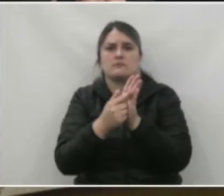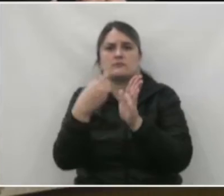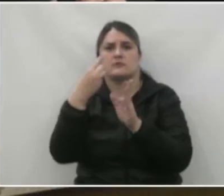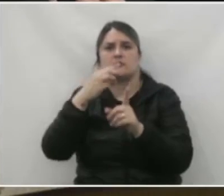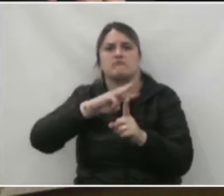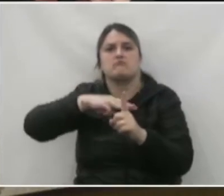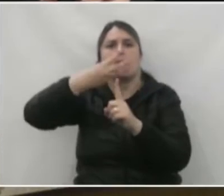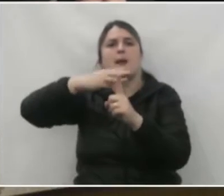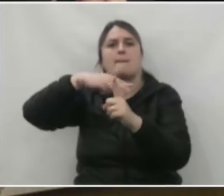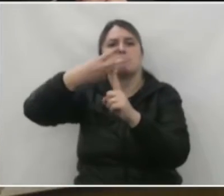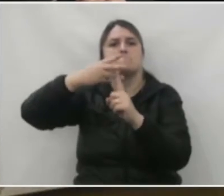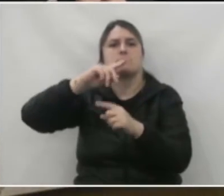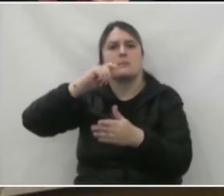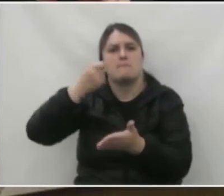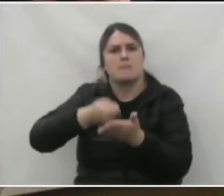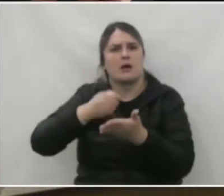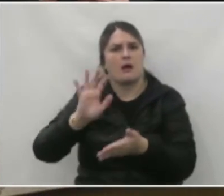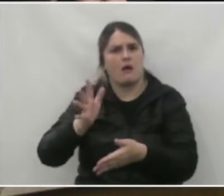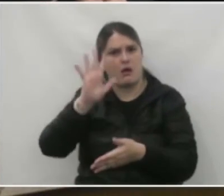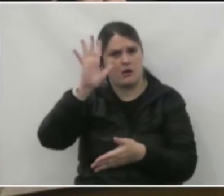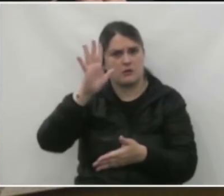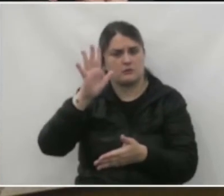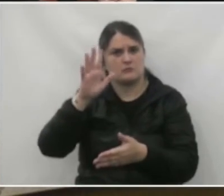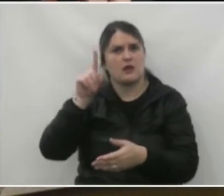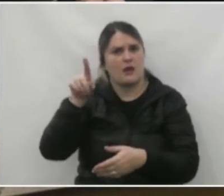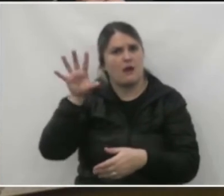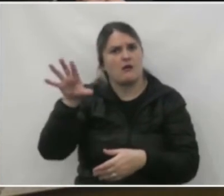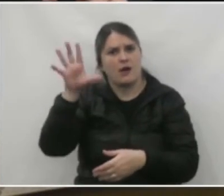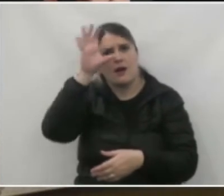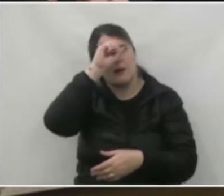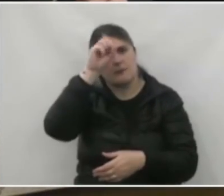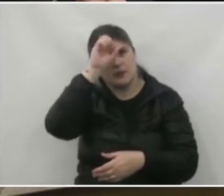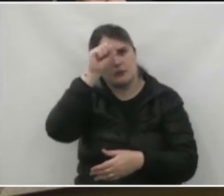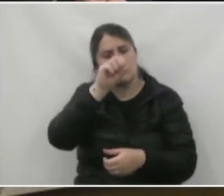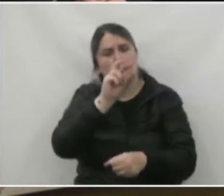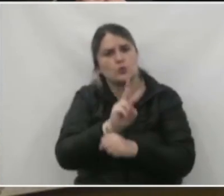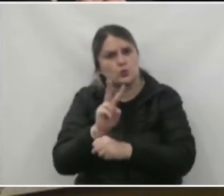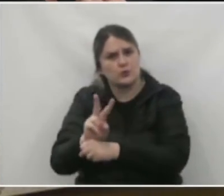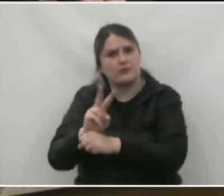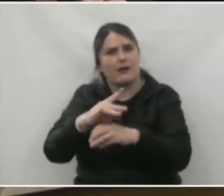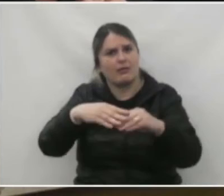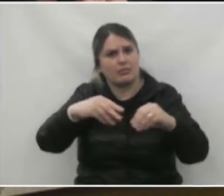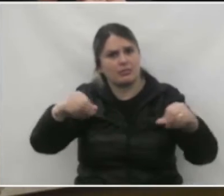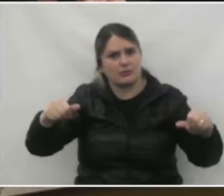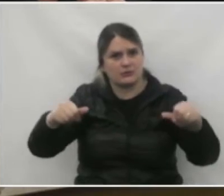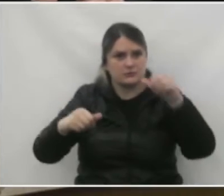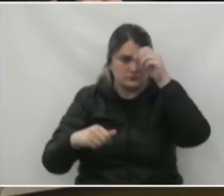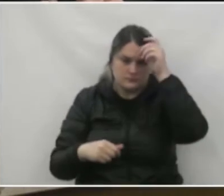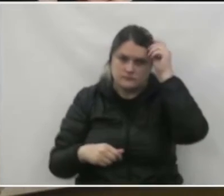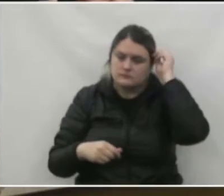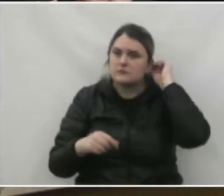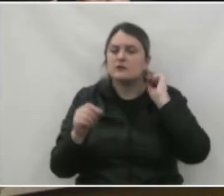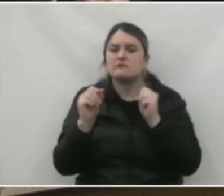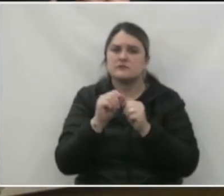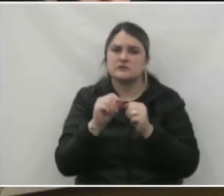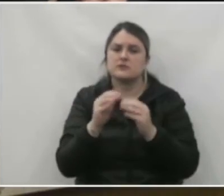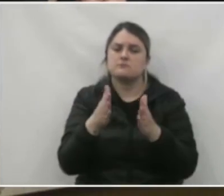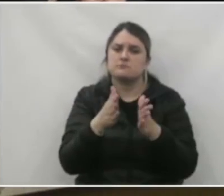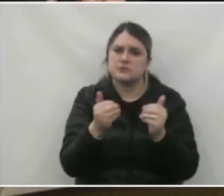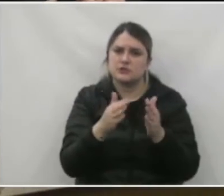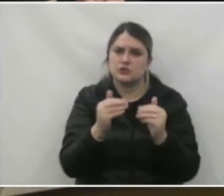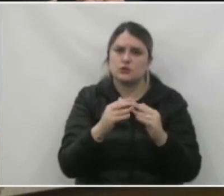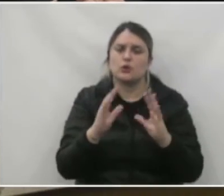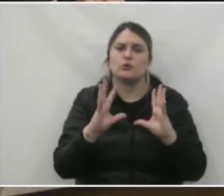maior o valor. É só assim para talvez as coisas melhorarem. Então vamos fazer um pedido aí para